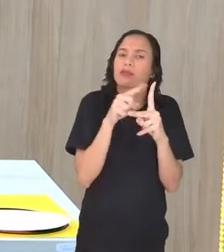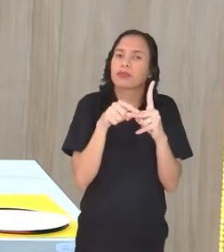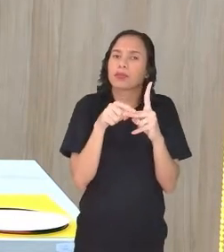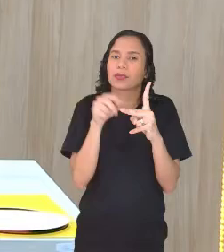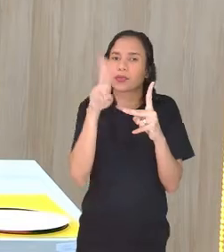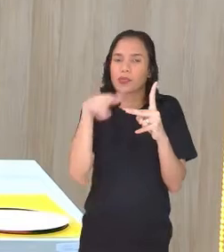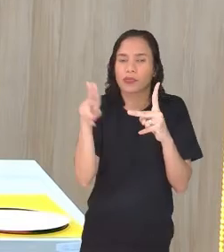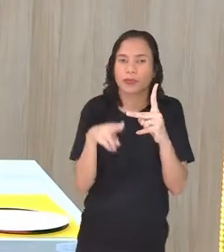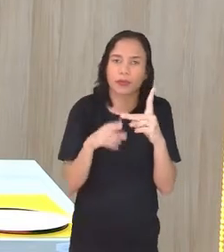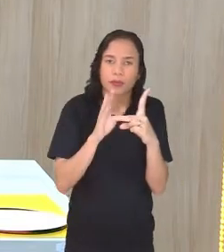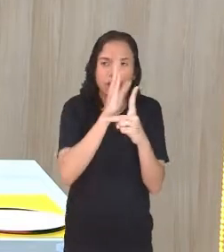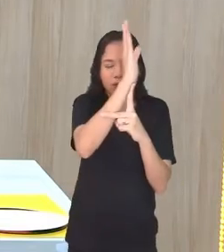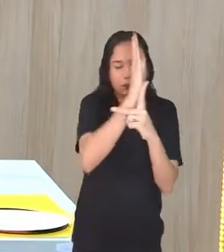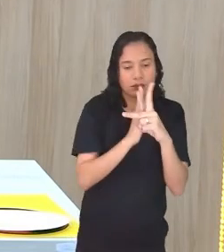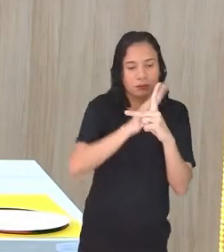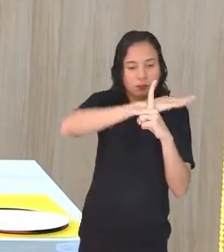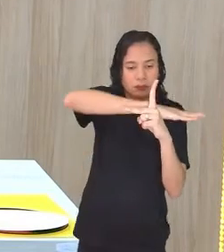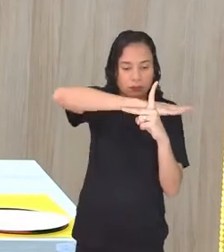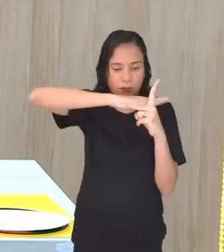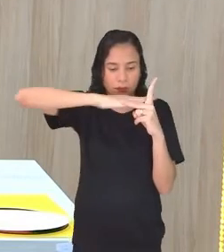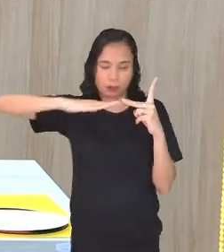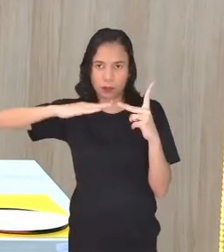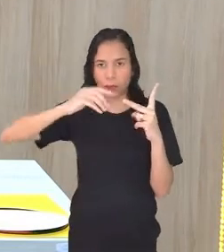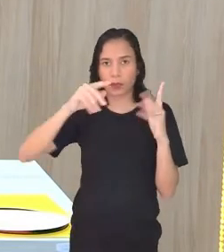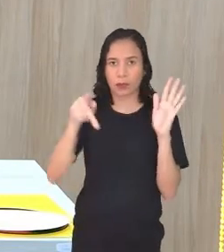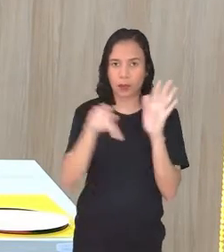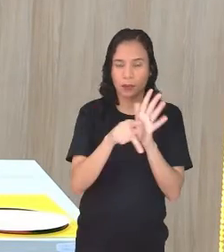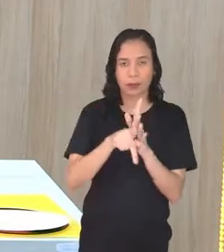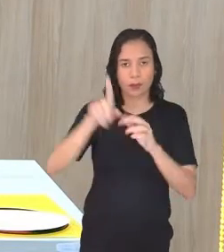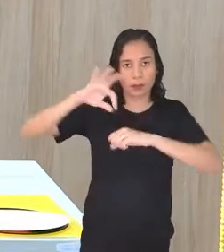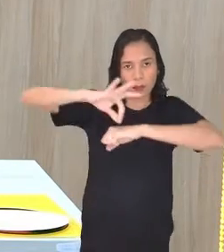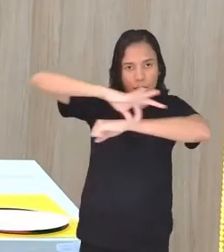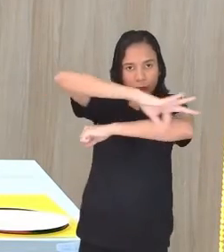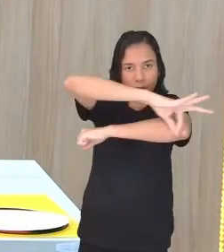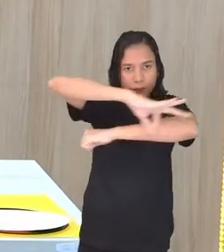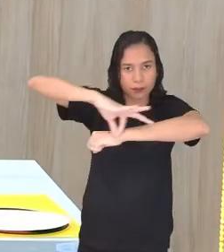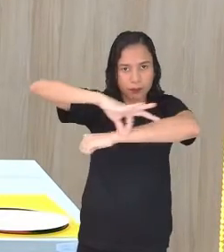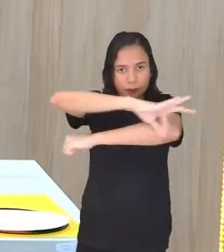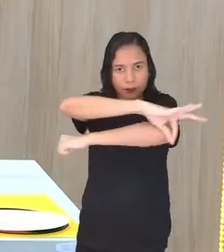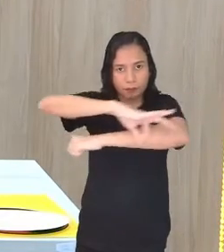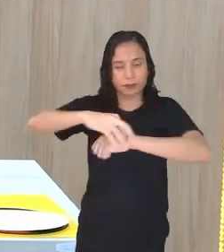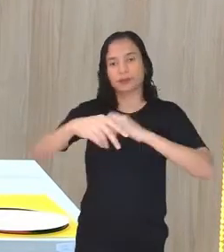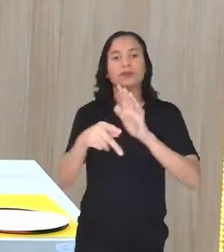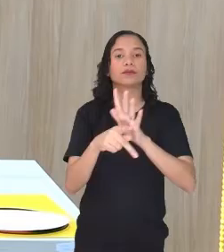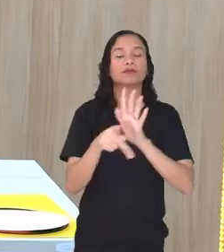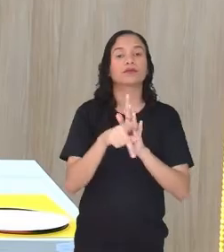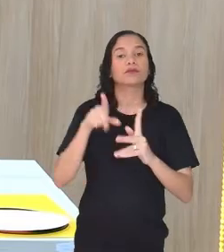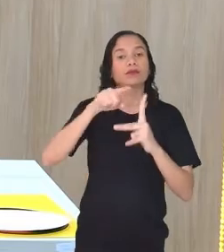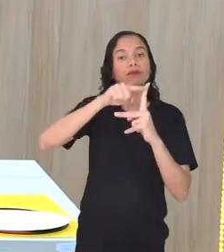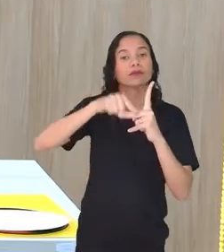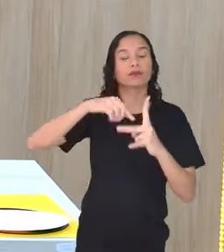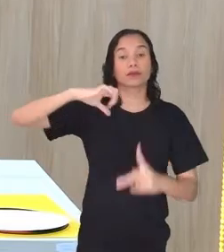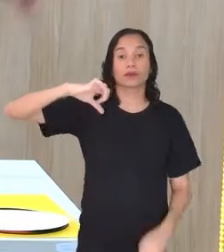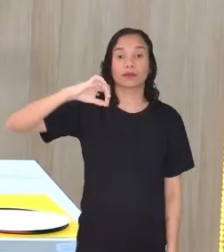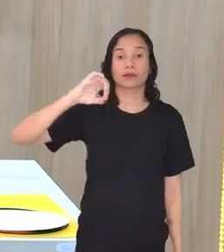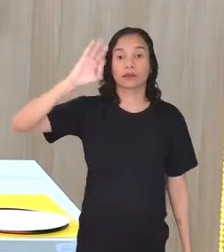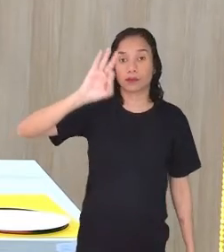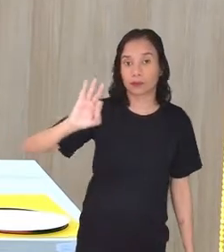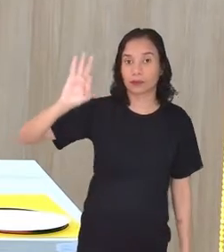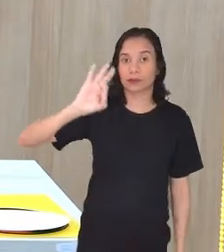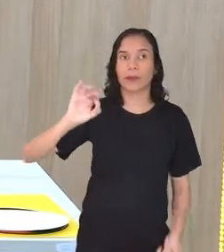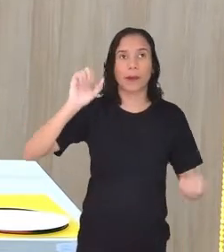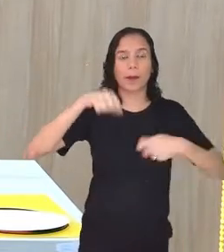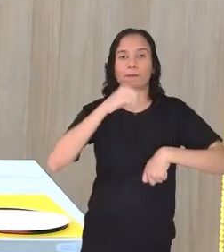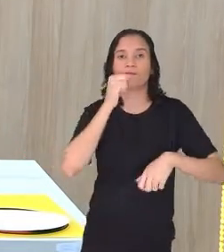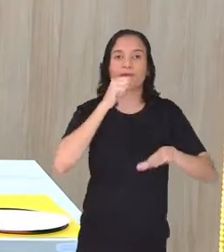esquadro. Qualquer esquadro. Esquadro, uma reguinha que faz um ângulo de 90 graus. Uma quina. A quina